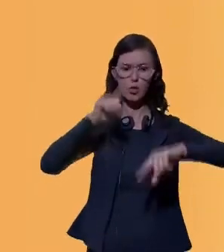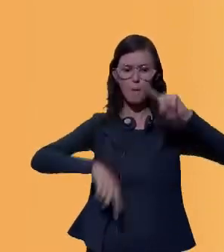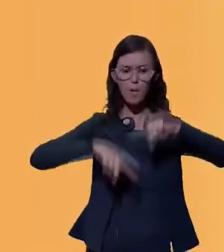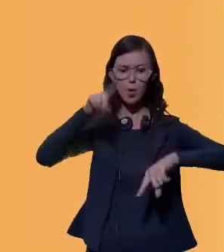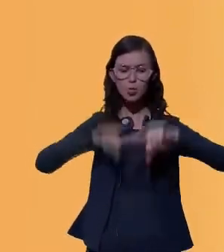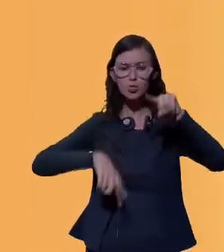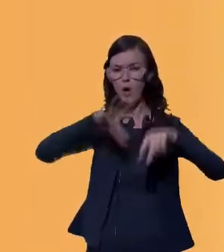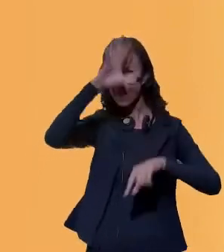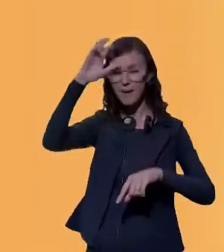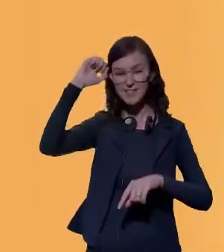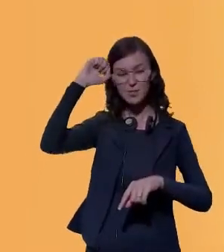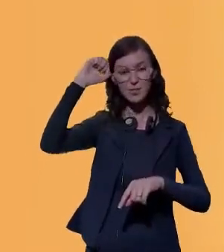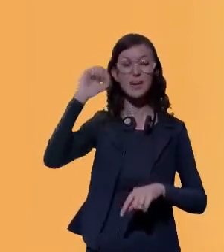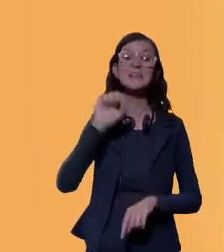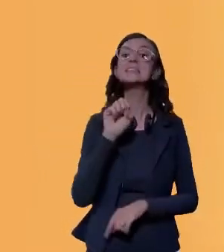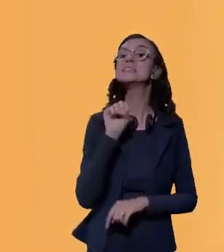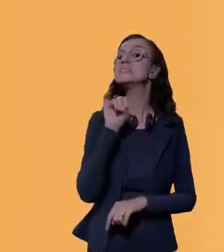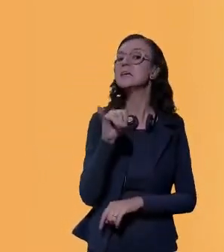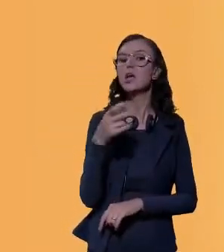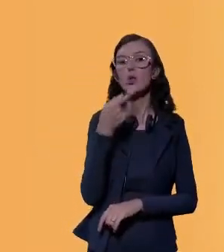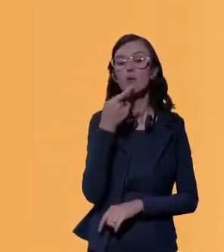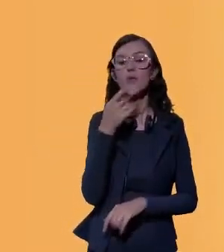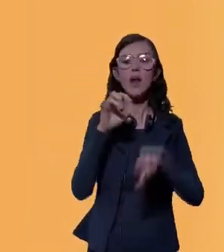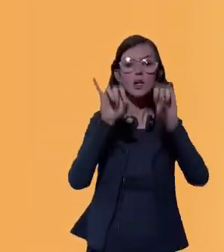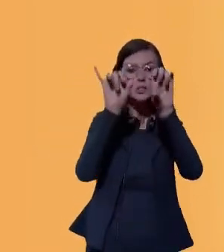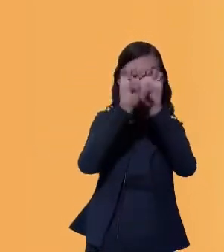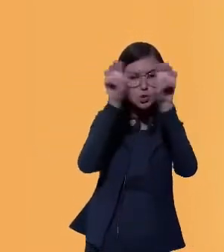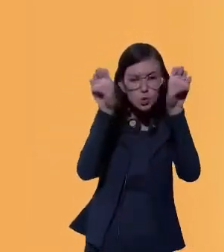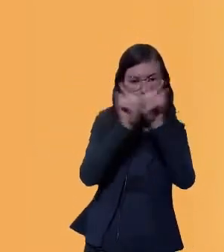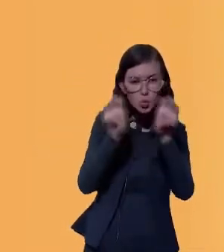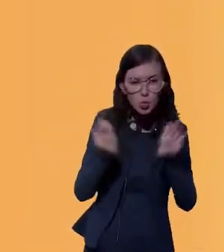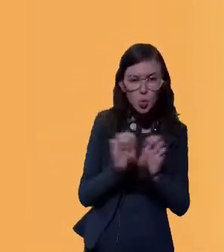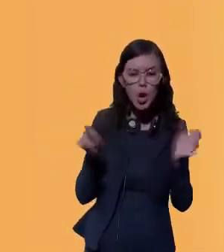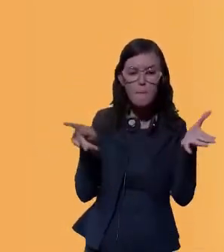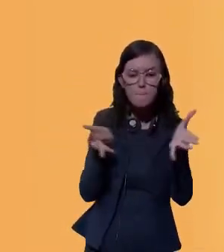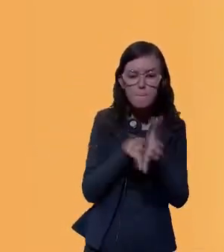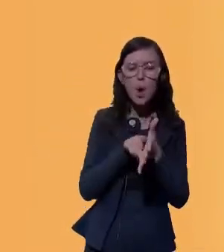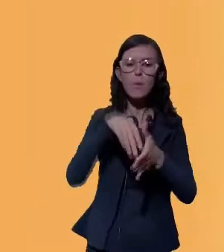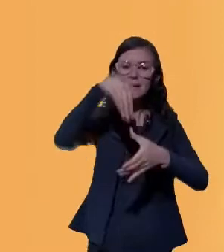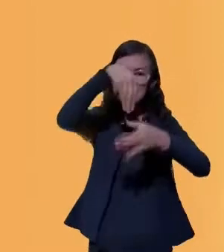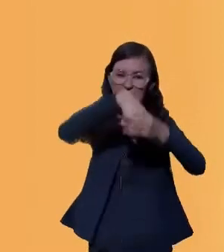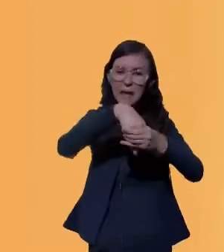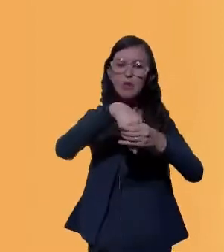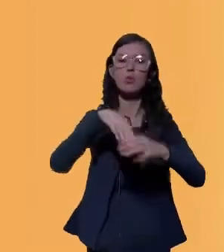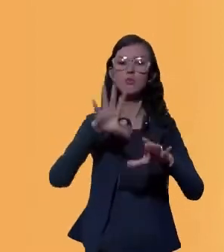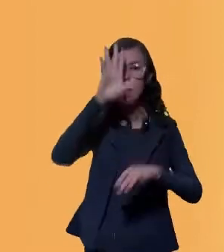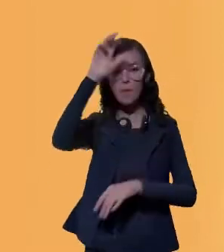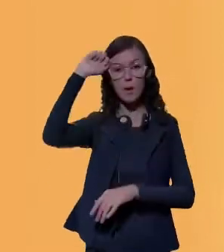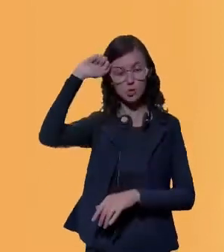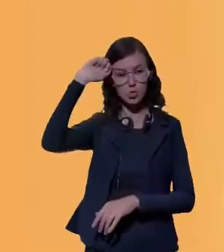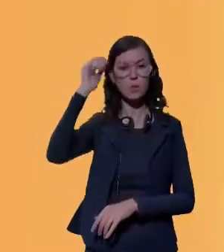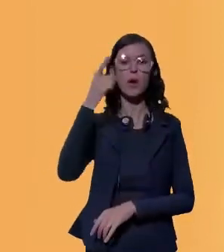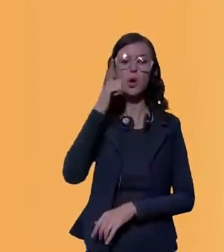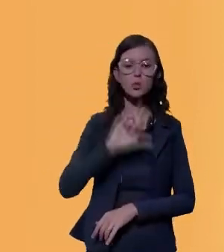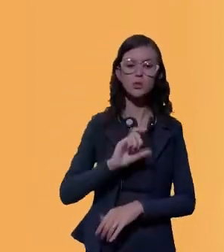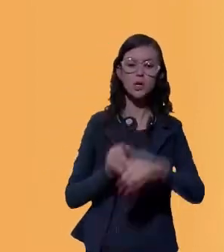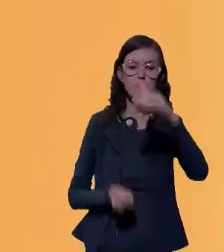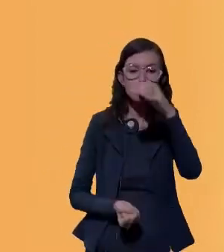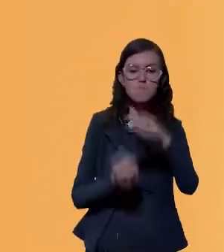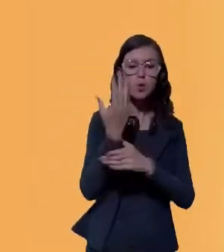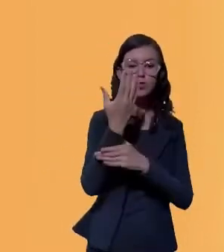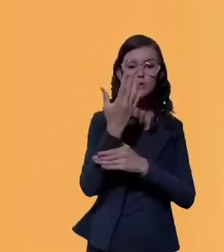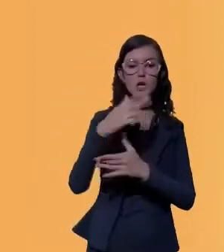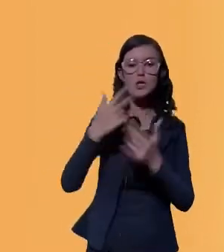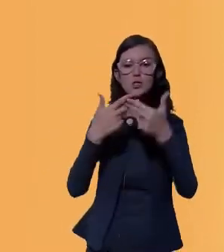da Amazônia sem falar na infraestrutura que a Amazônia precisa ter para que possa produzir aqui de